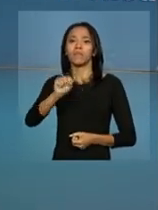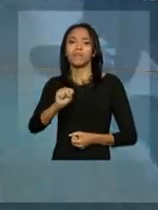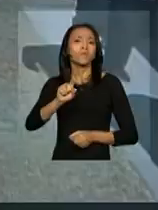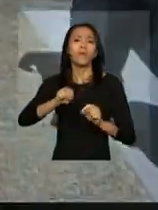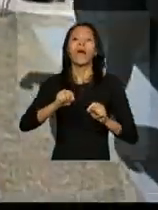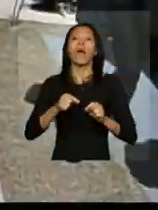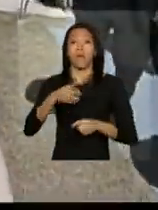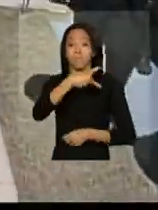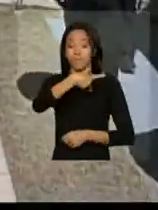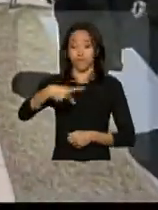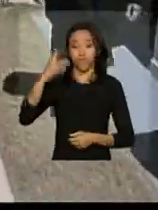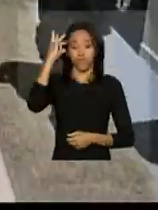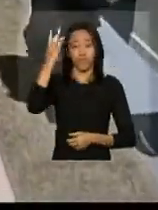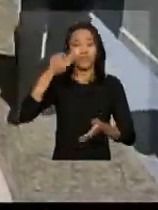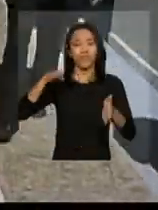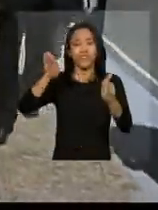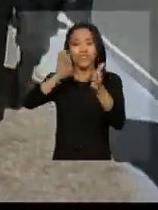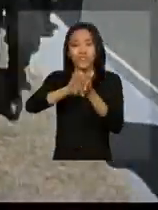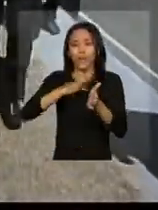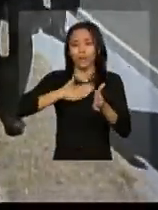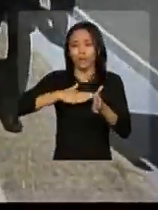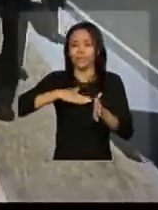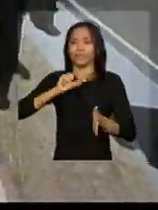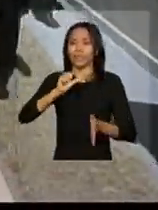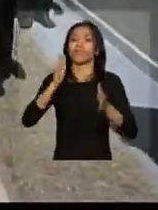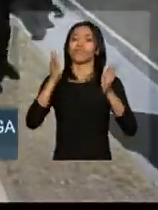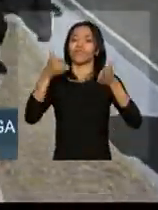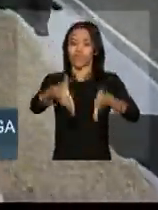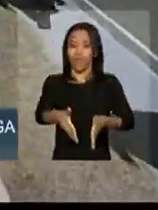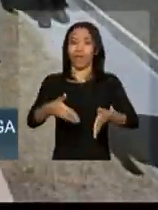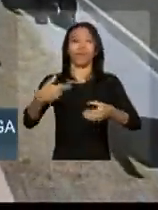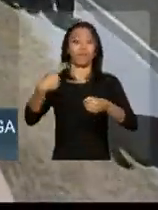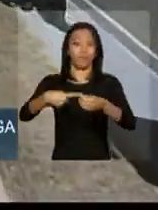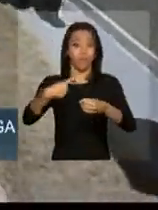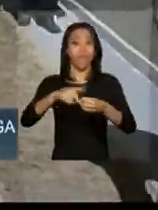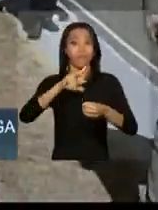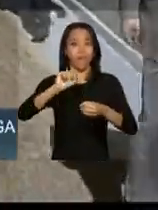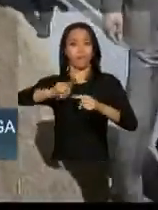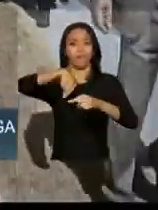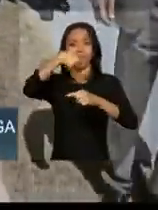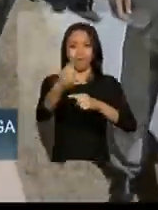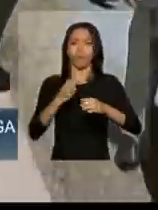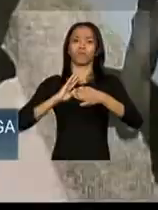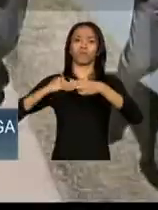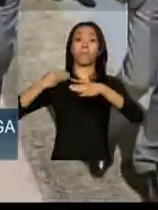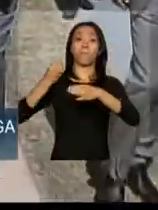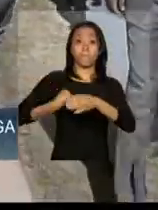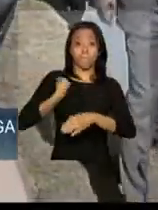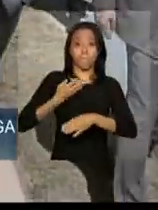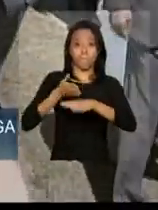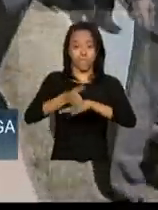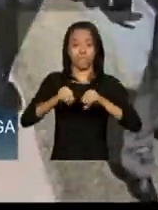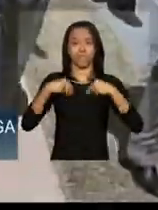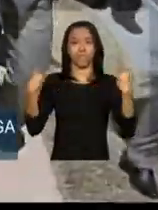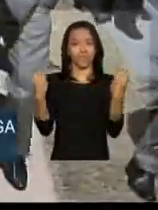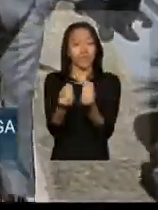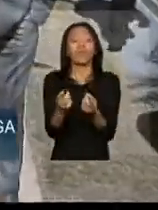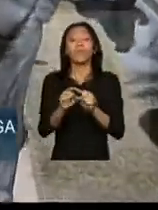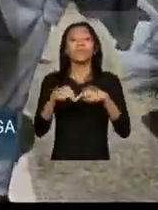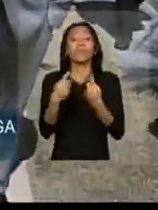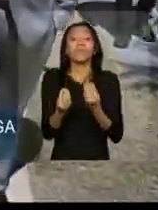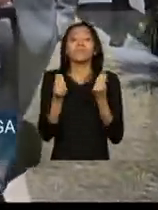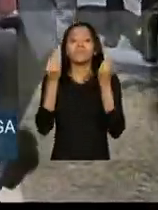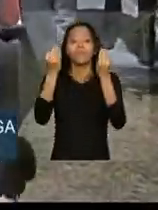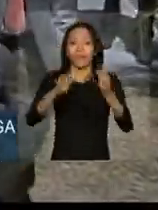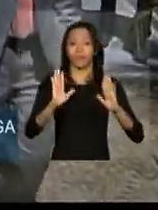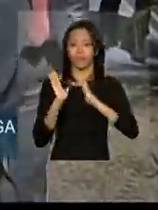A presidenta Dilma Rousseff chegou há pouco à cidade, ela vai participar logo mais de uma cerimônia de entrega de moradias